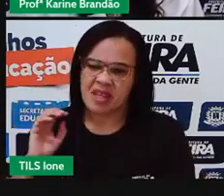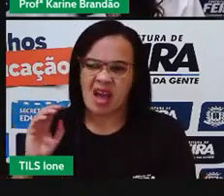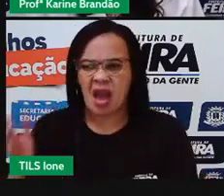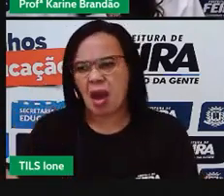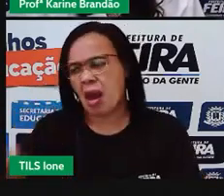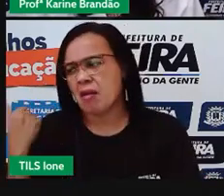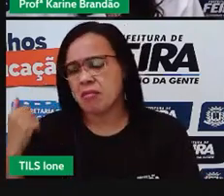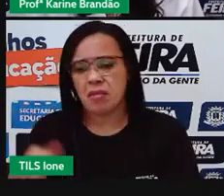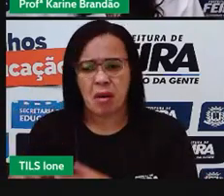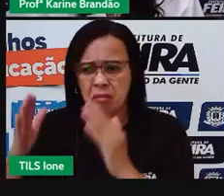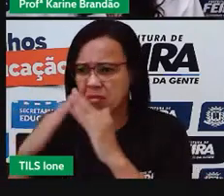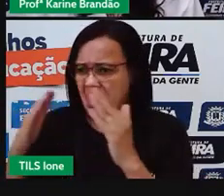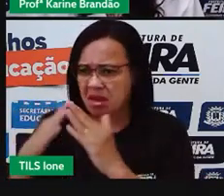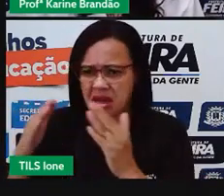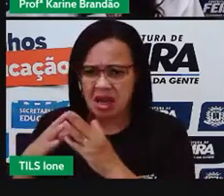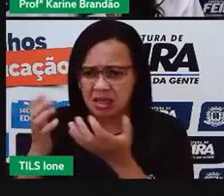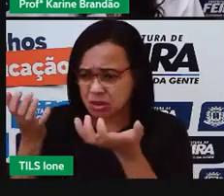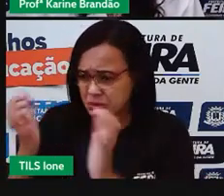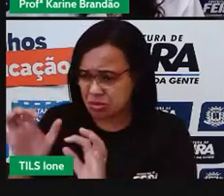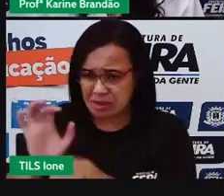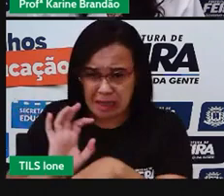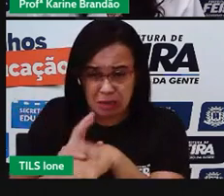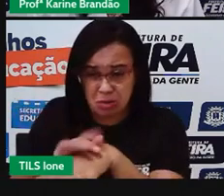casa, eu não quero ficar doente.